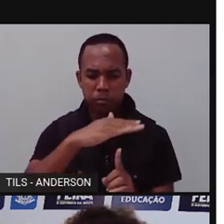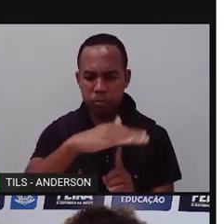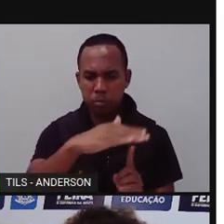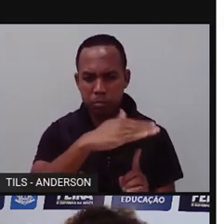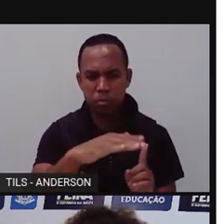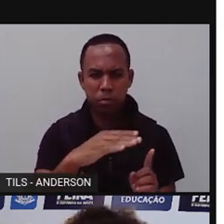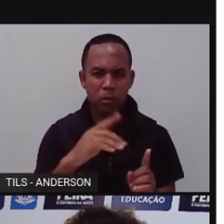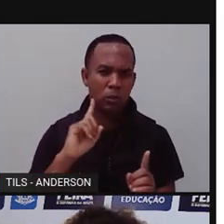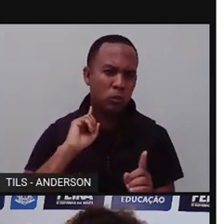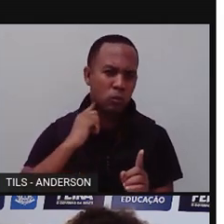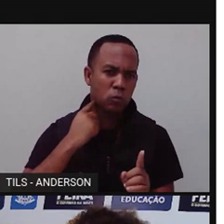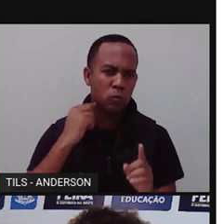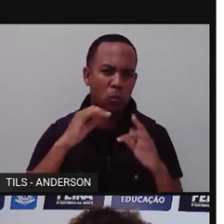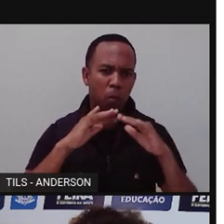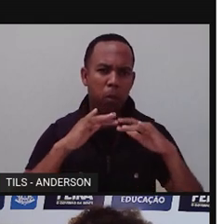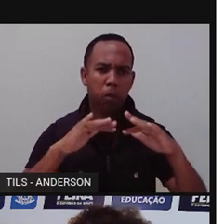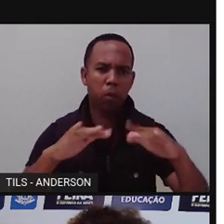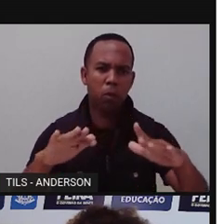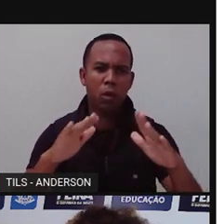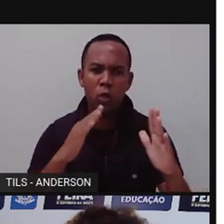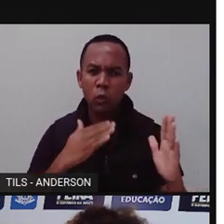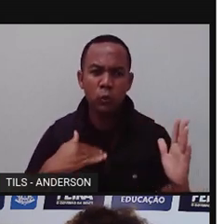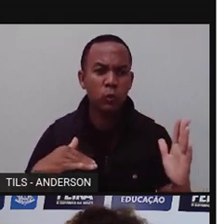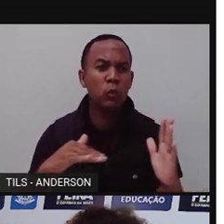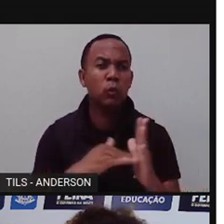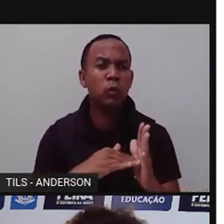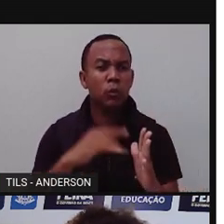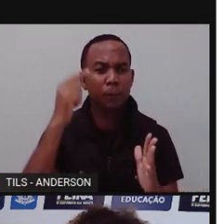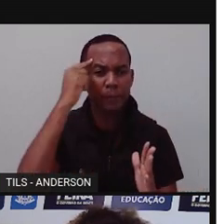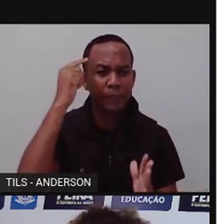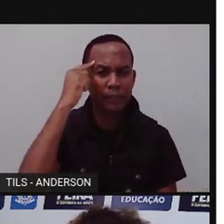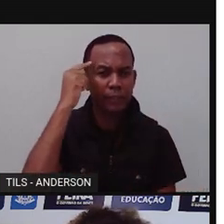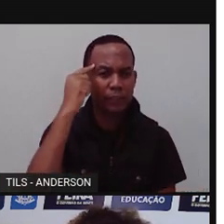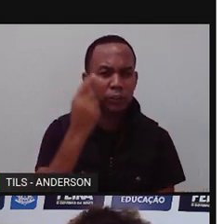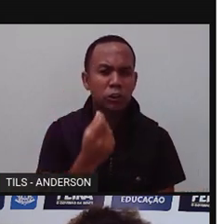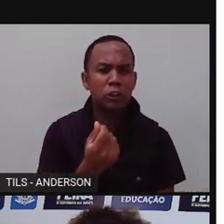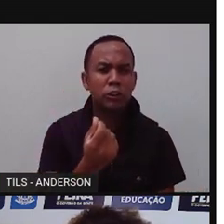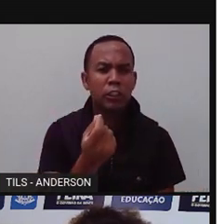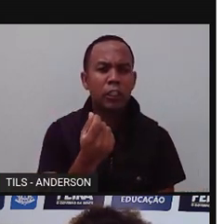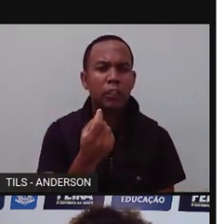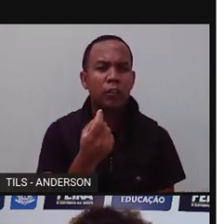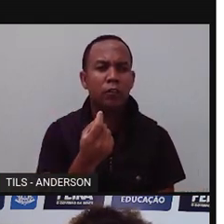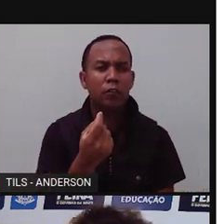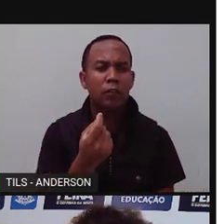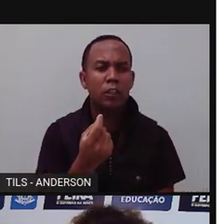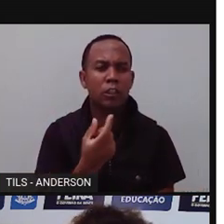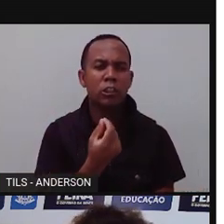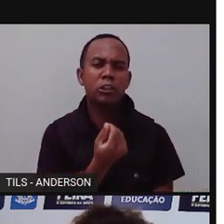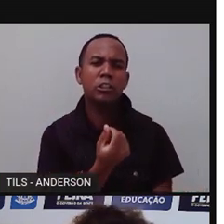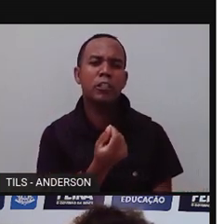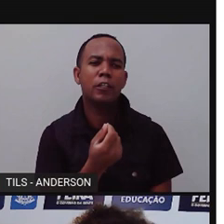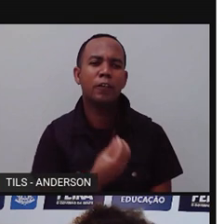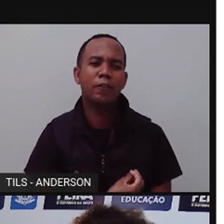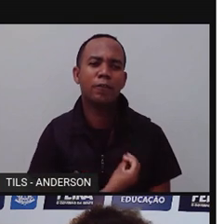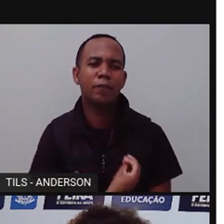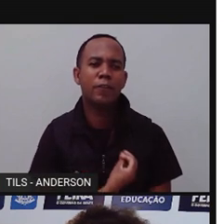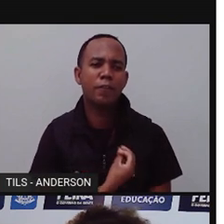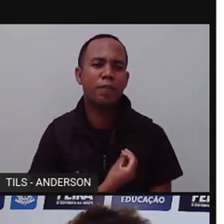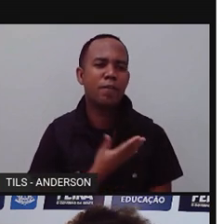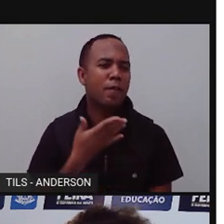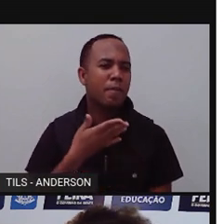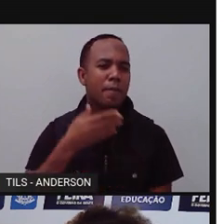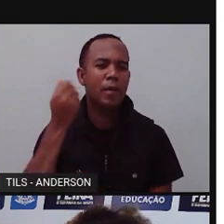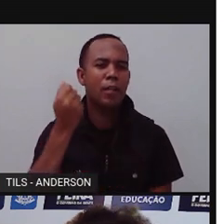poluindo o ar. Tudo isso para gerar dinheiro. Com o dinheiro, eles vivem melhor. Pois podem cuidar da saúde,